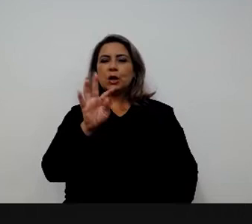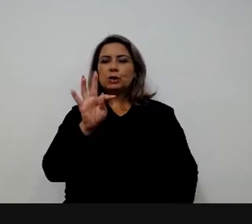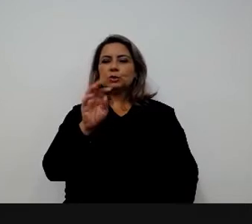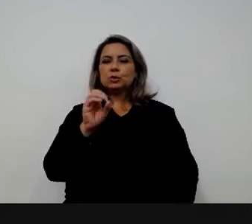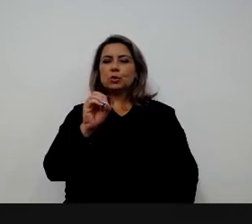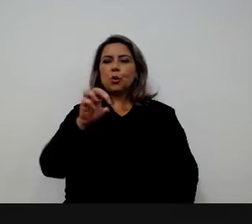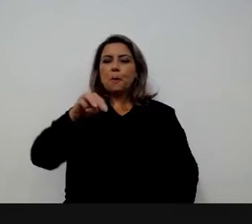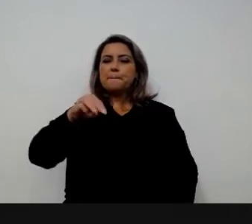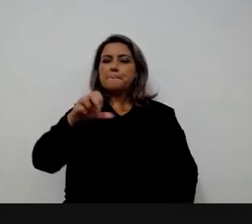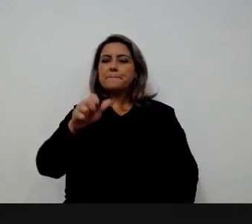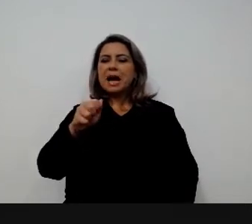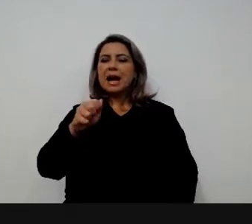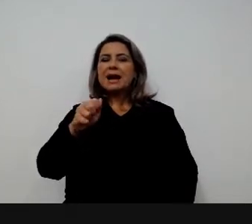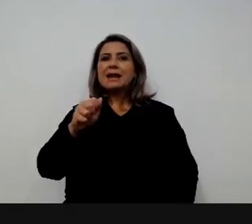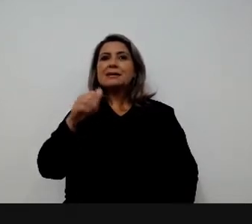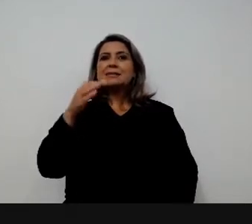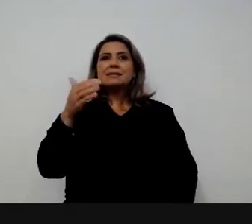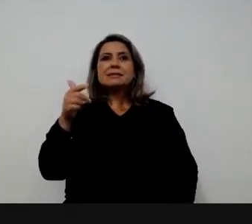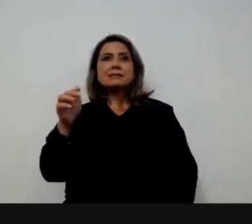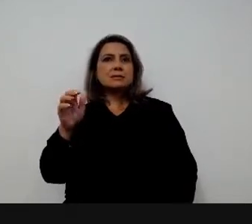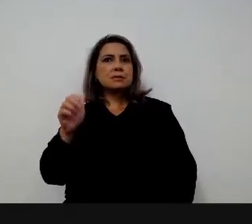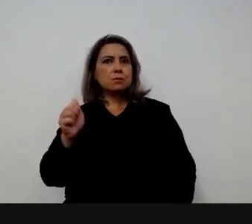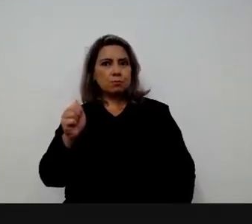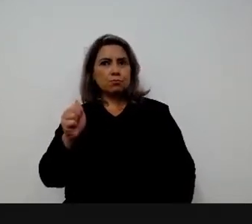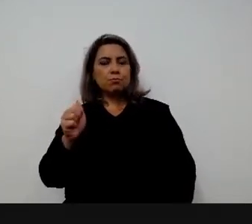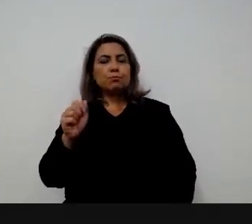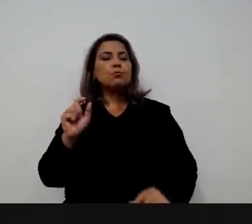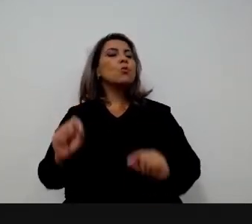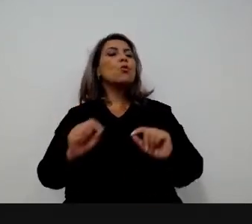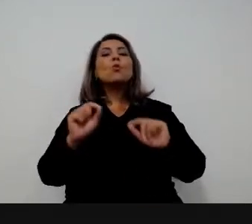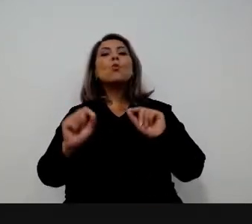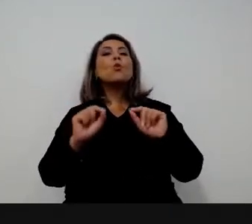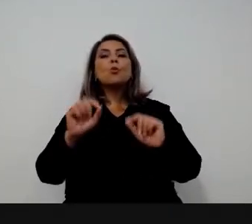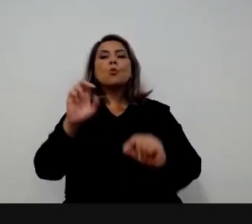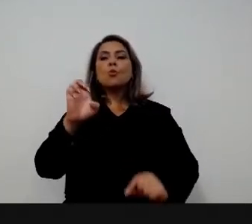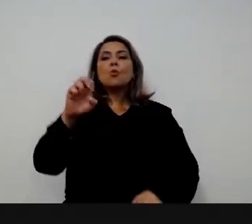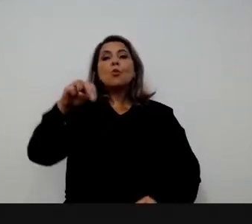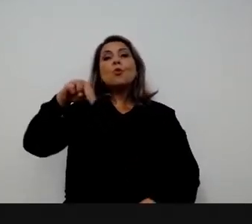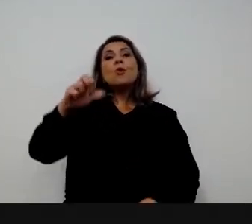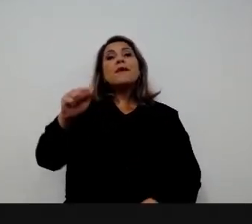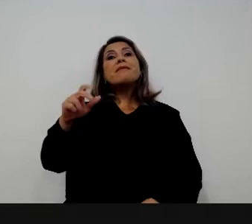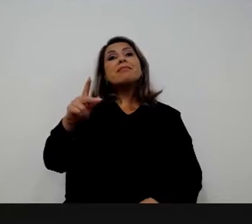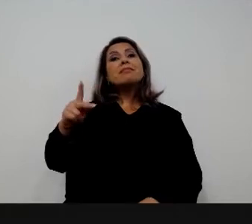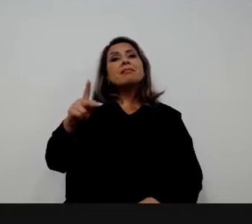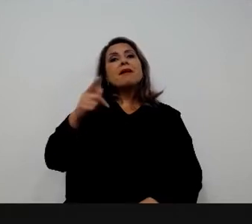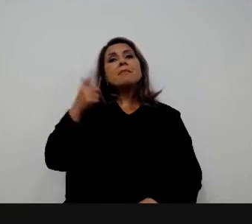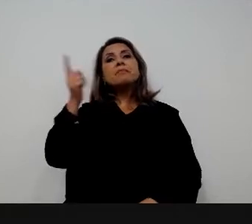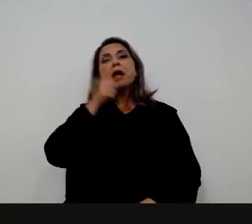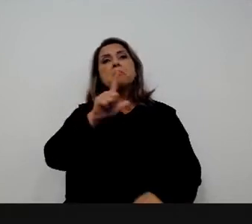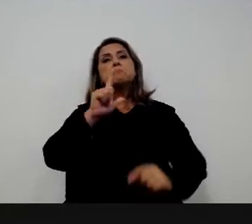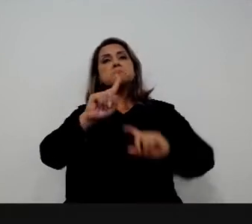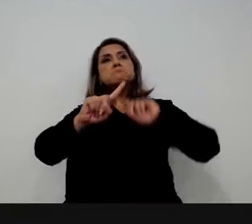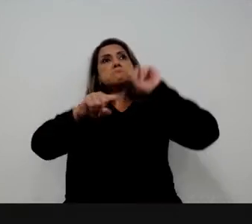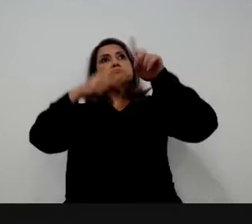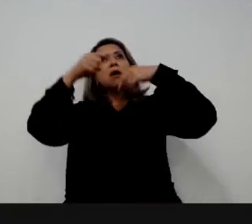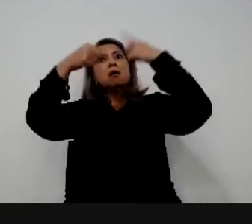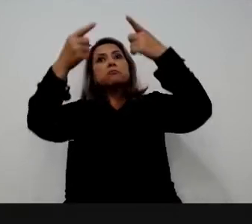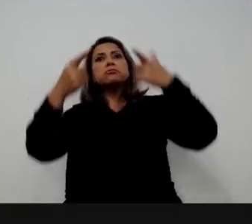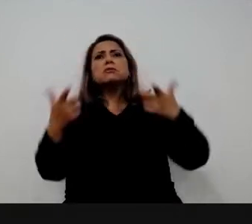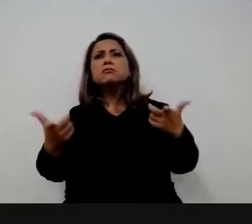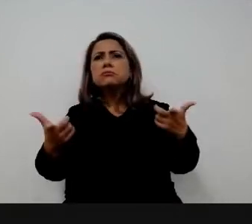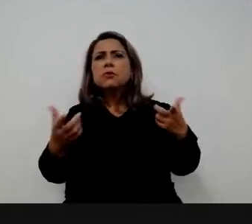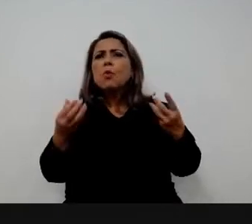disso daqui a pouco. Mas, como que a Enap, então, ela conseguiu se tornar e ter esse protagonismo na rede do OCDE?